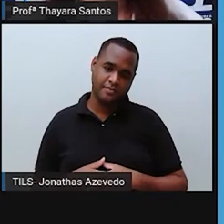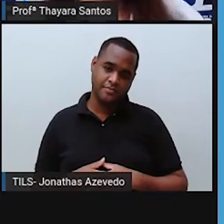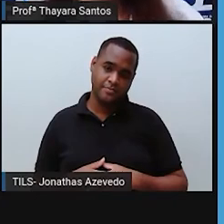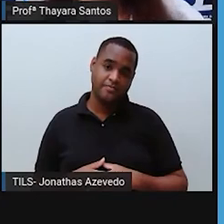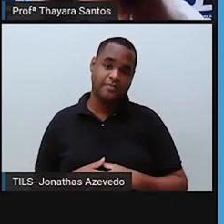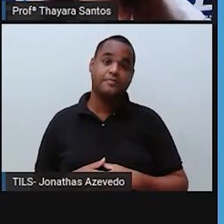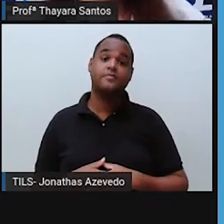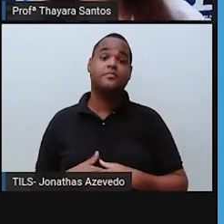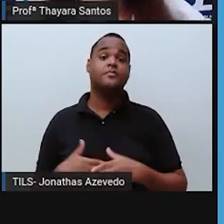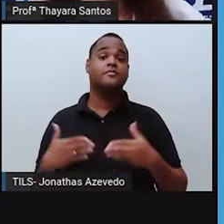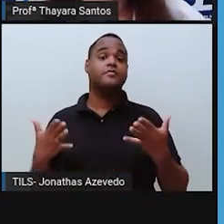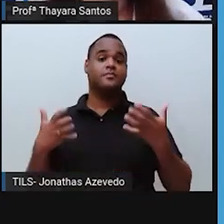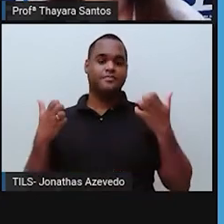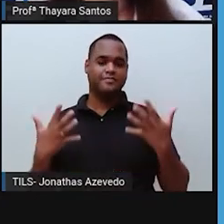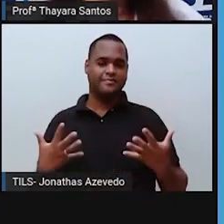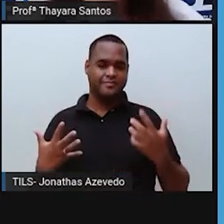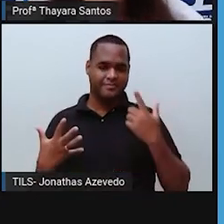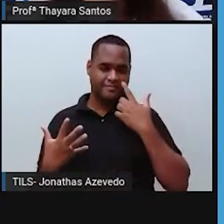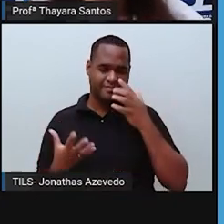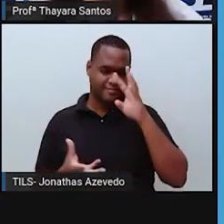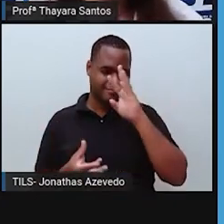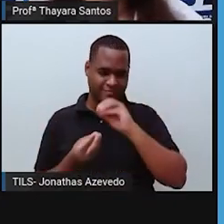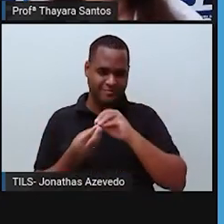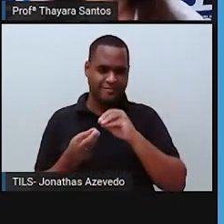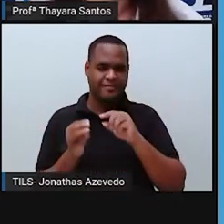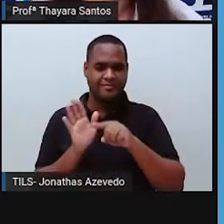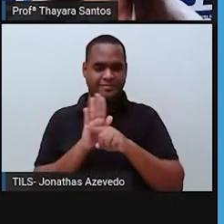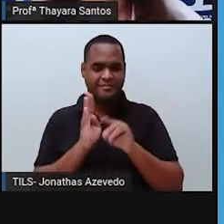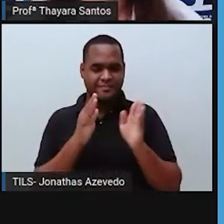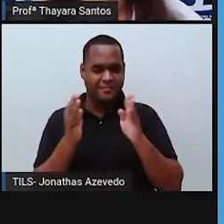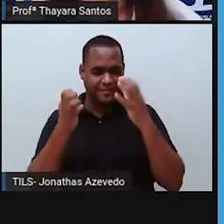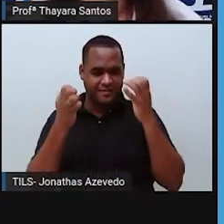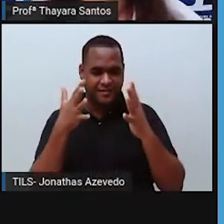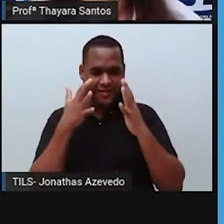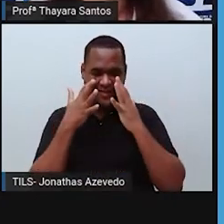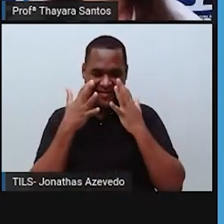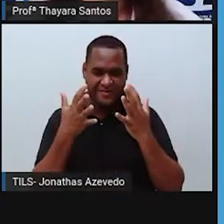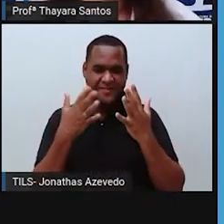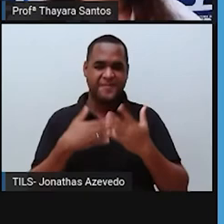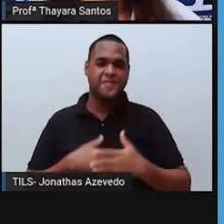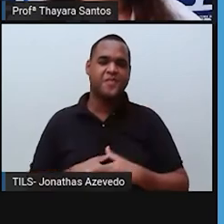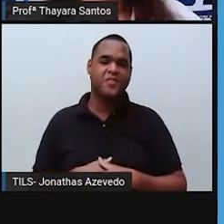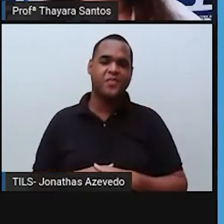E agora, a gente vai aqui para o resumo. Presta atenção aí no outro lado, nesse vídeo.